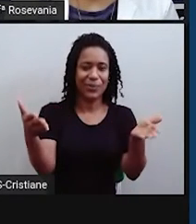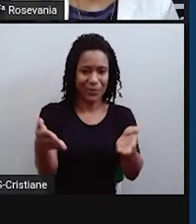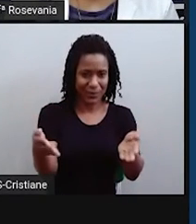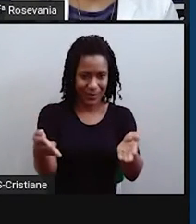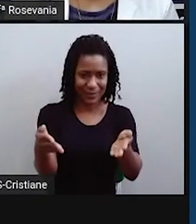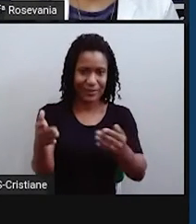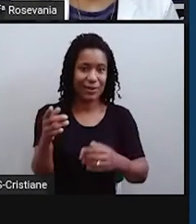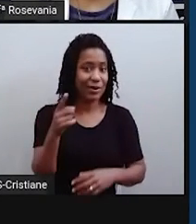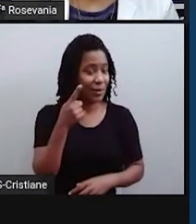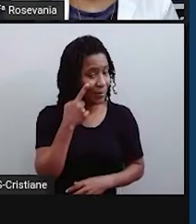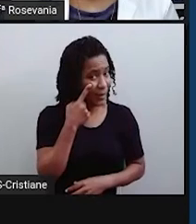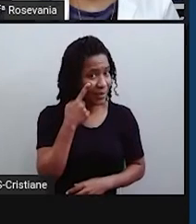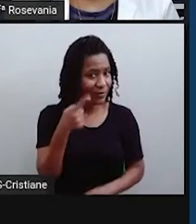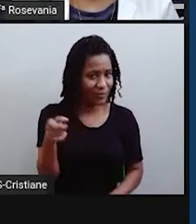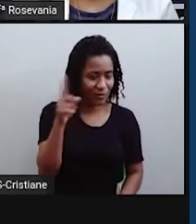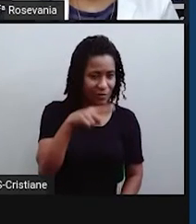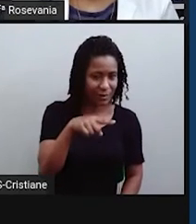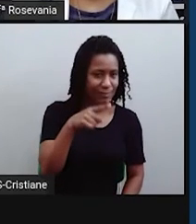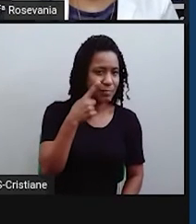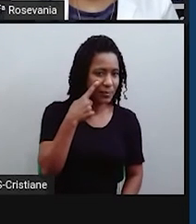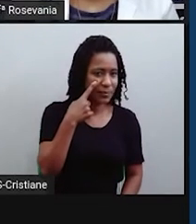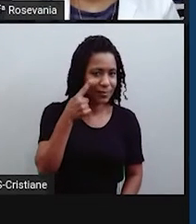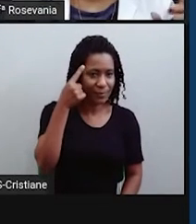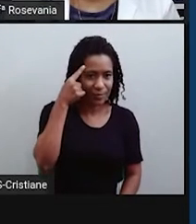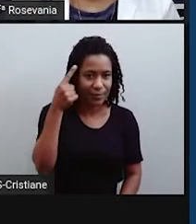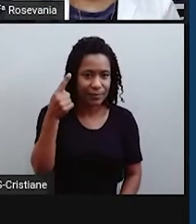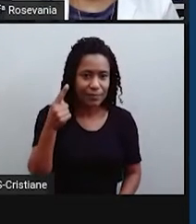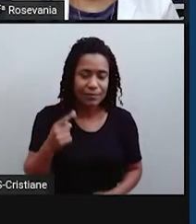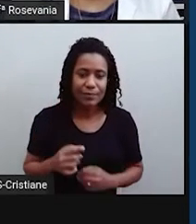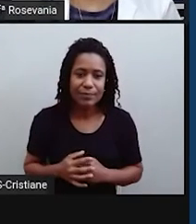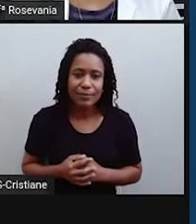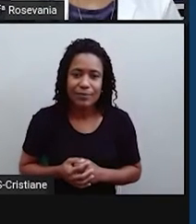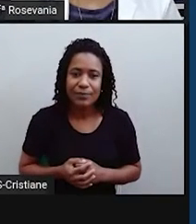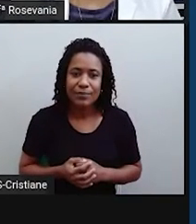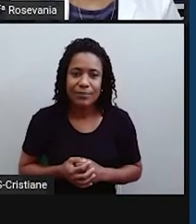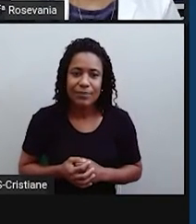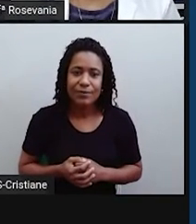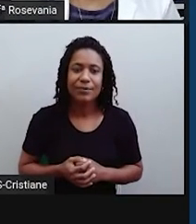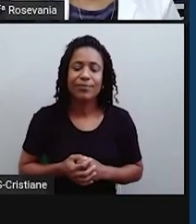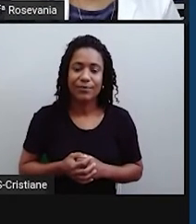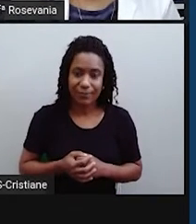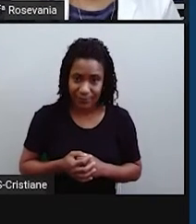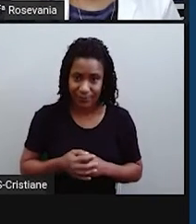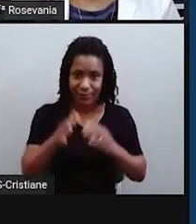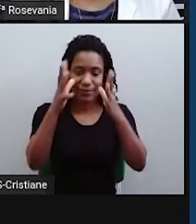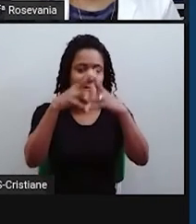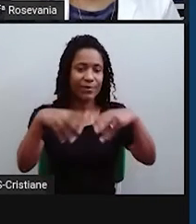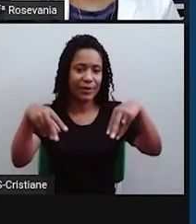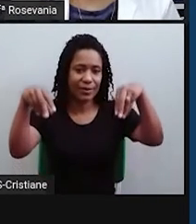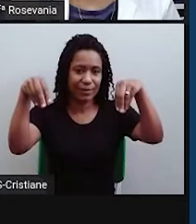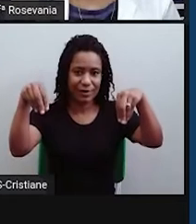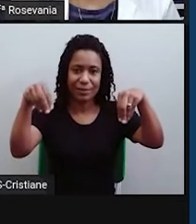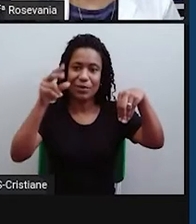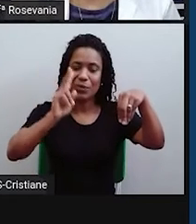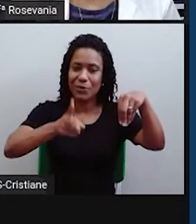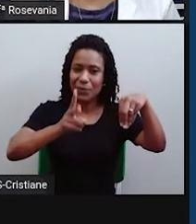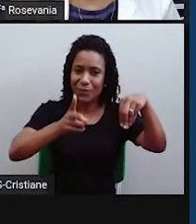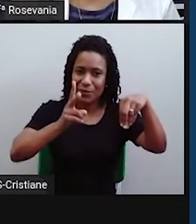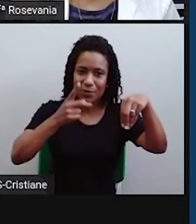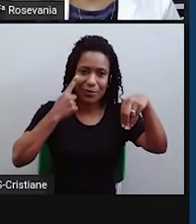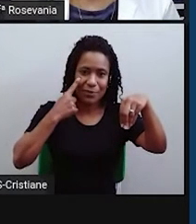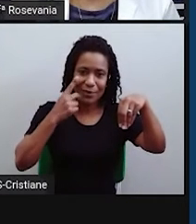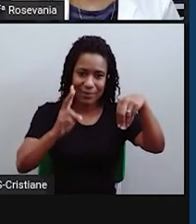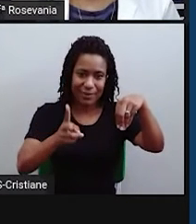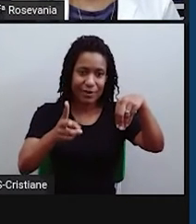só voltando aqui um pouco, deixa eu voltar aqui para chamar a atenção de uma coisa que acabo esquecendo. Os territórios ainda continuavam, ó, a gente